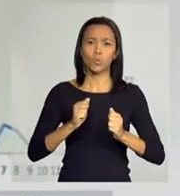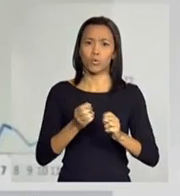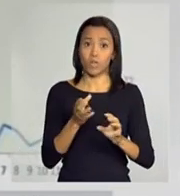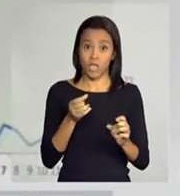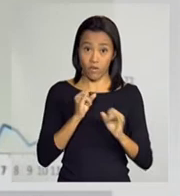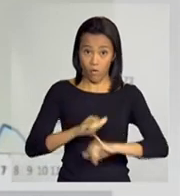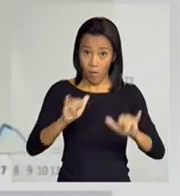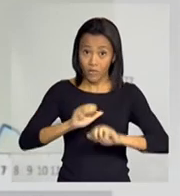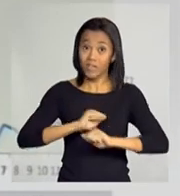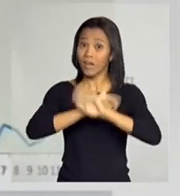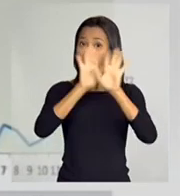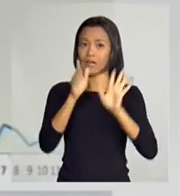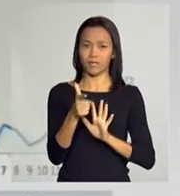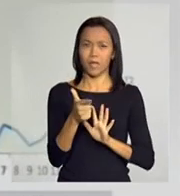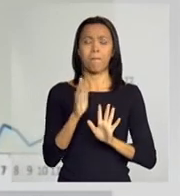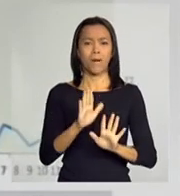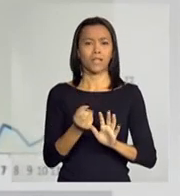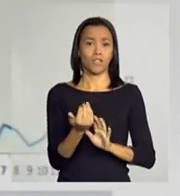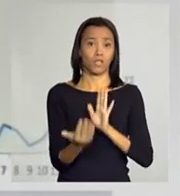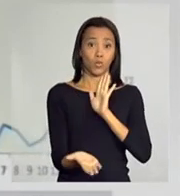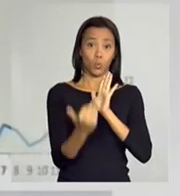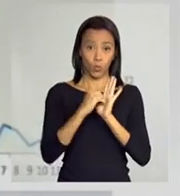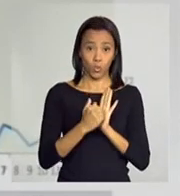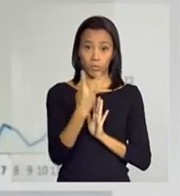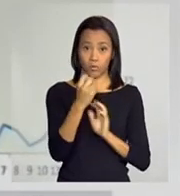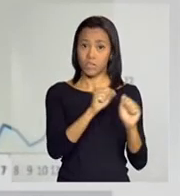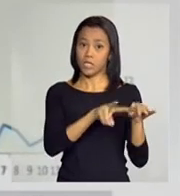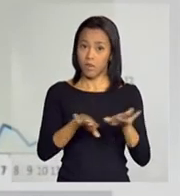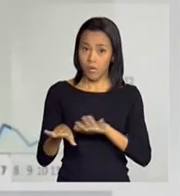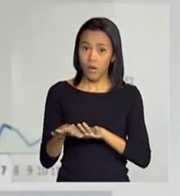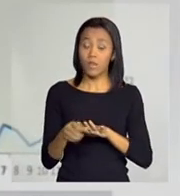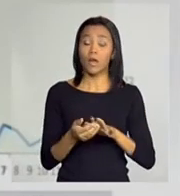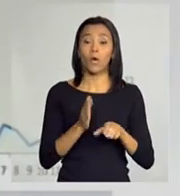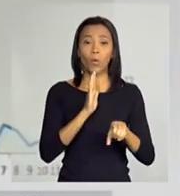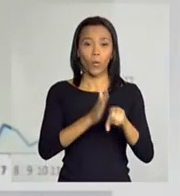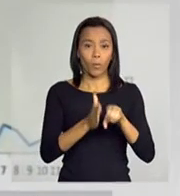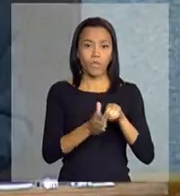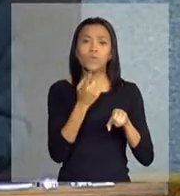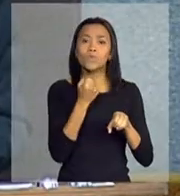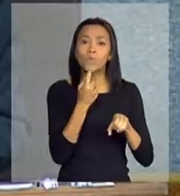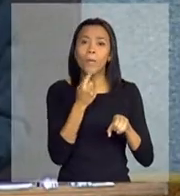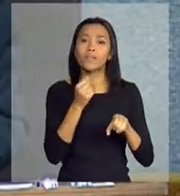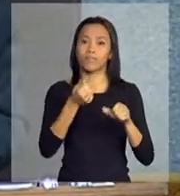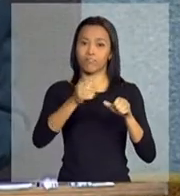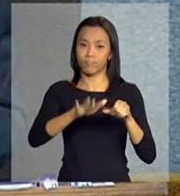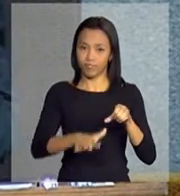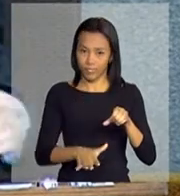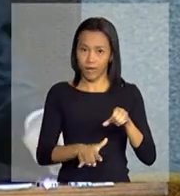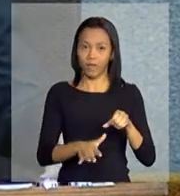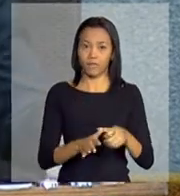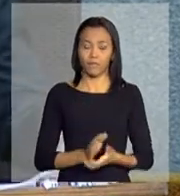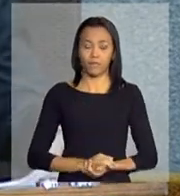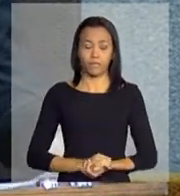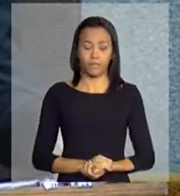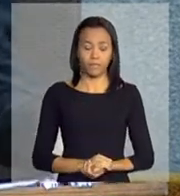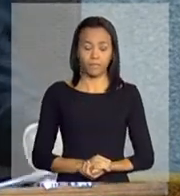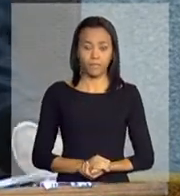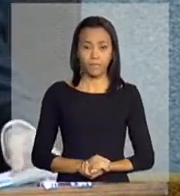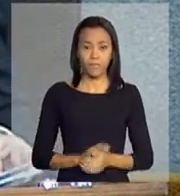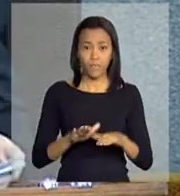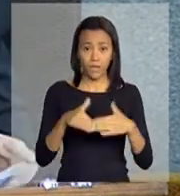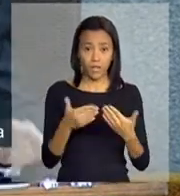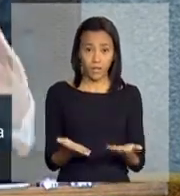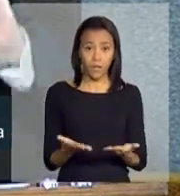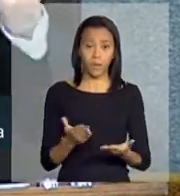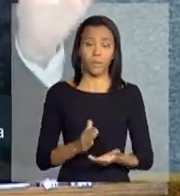mas existe uma evidência que nas duas últimas semanas o preço de tomate também tem caído. Então, a